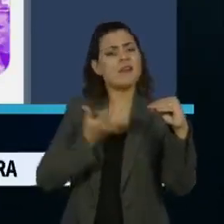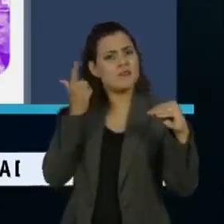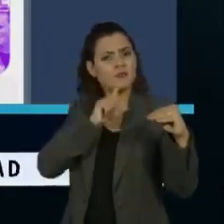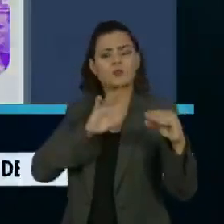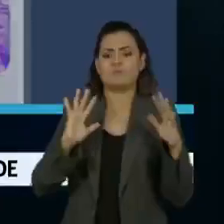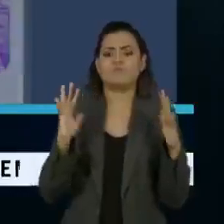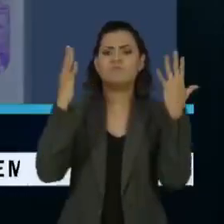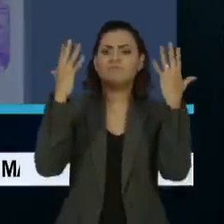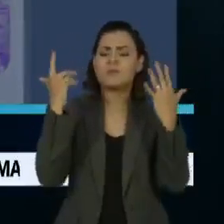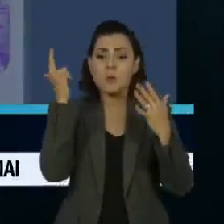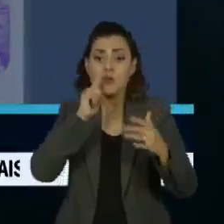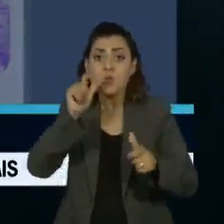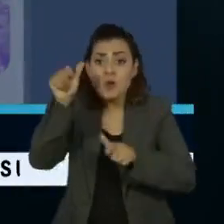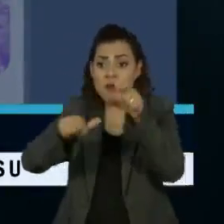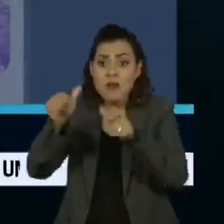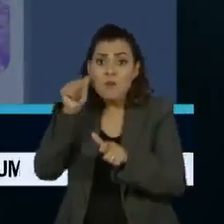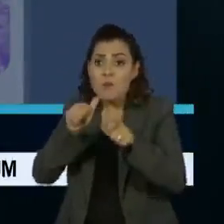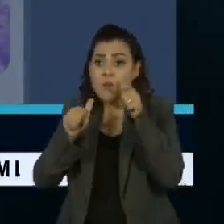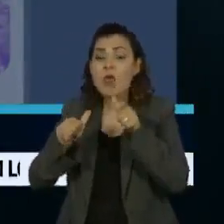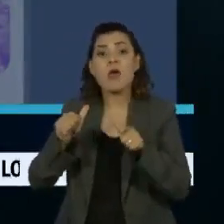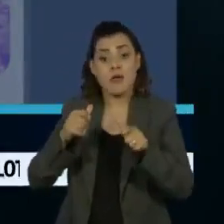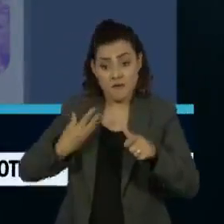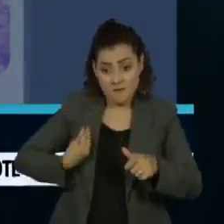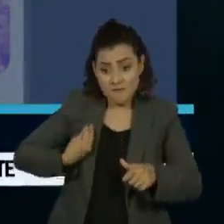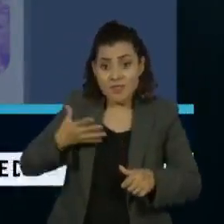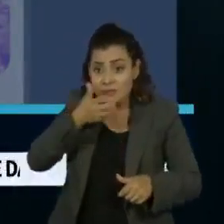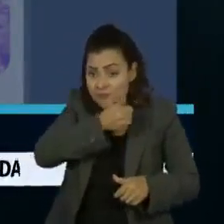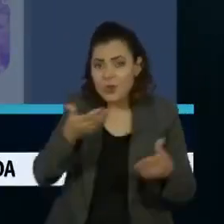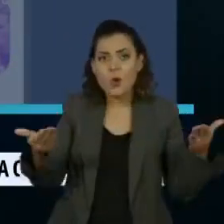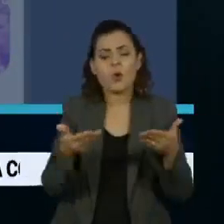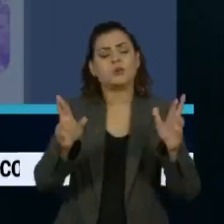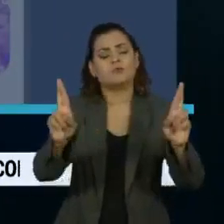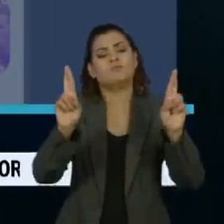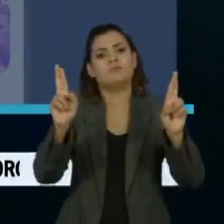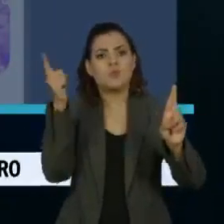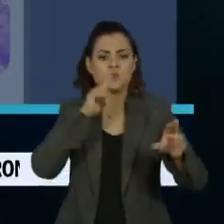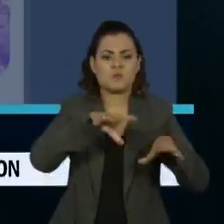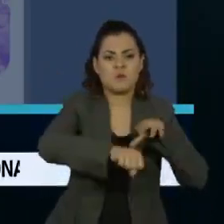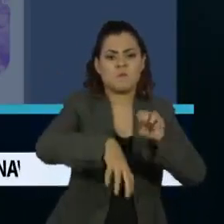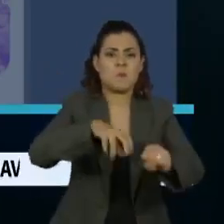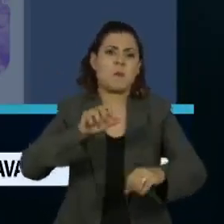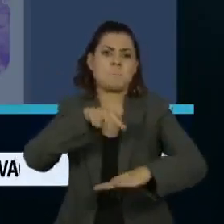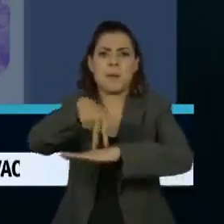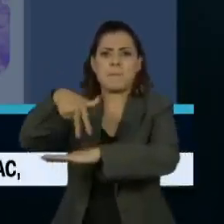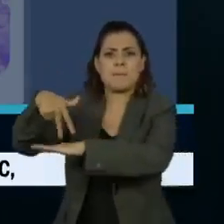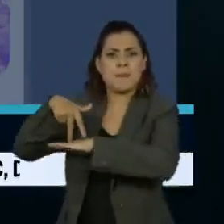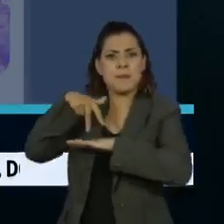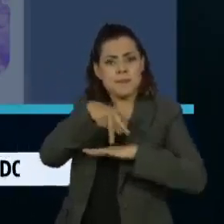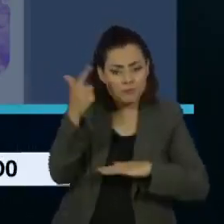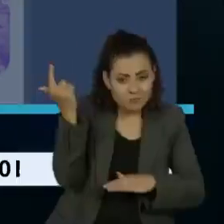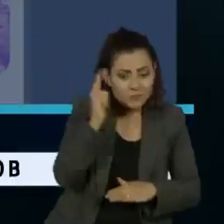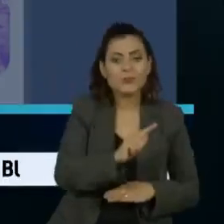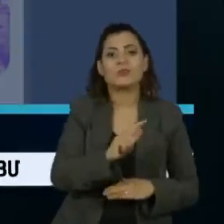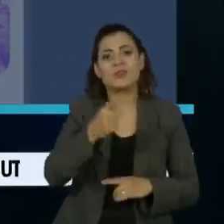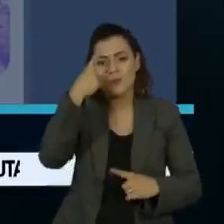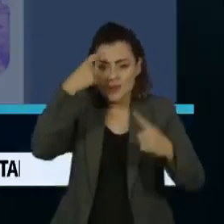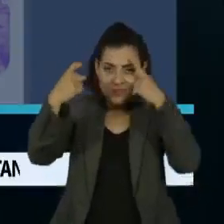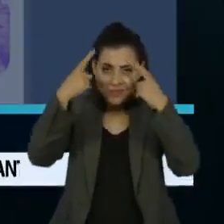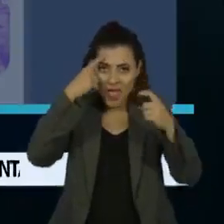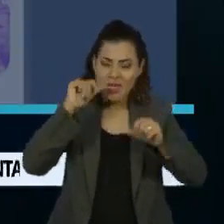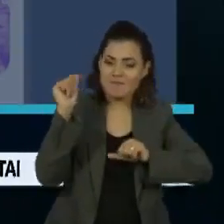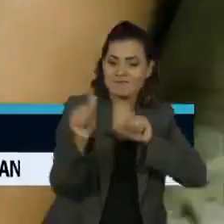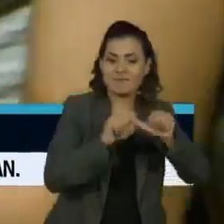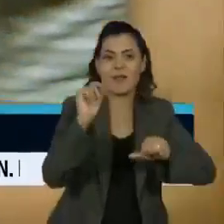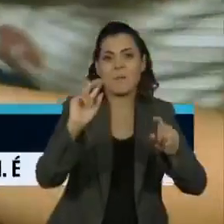o fato de mulheres trans estarem vivas atuantes, propositivas e ocupando os mais diversos espaços com ideias para